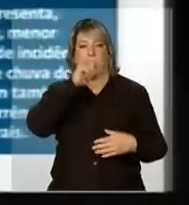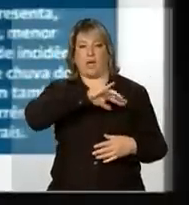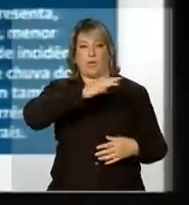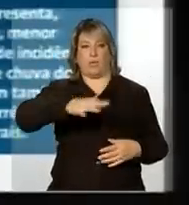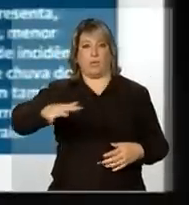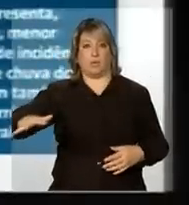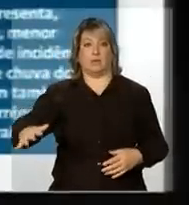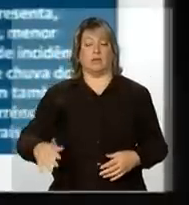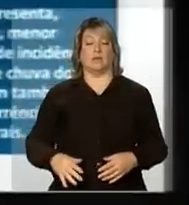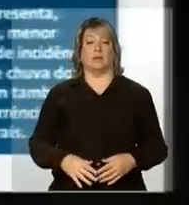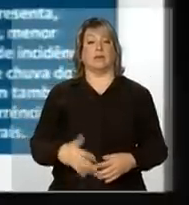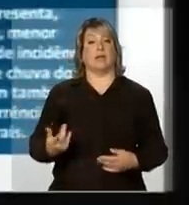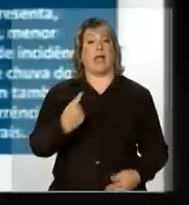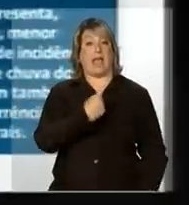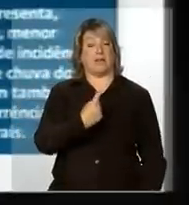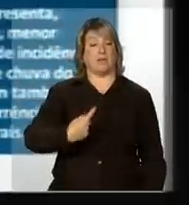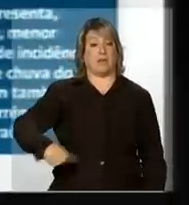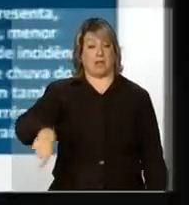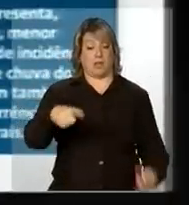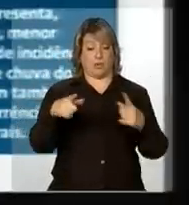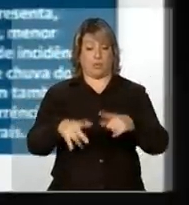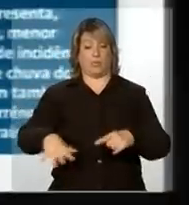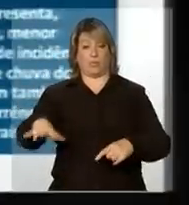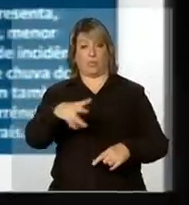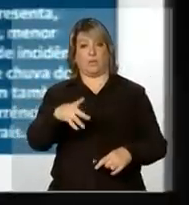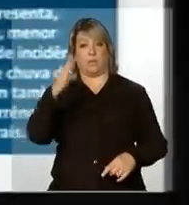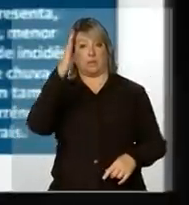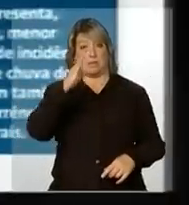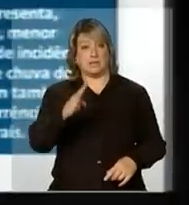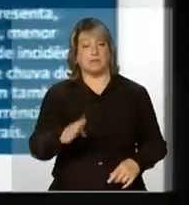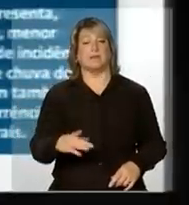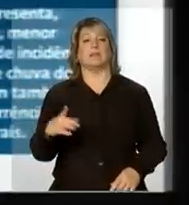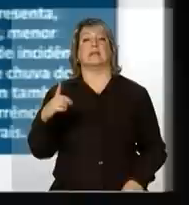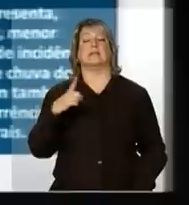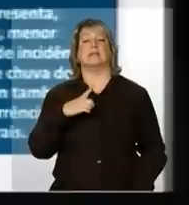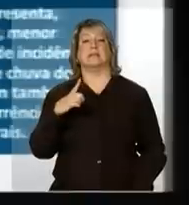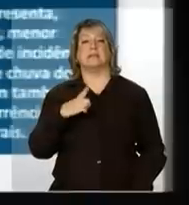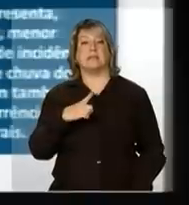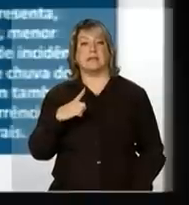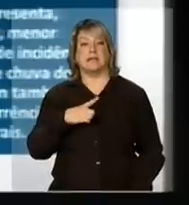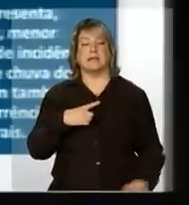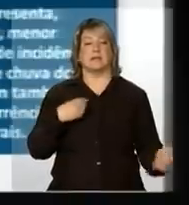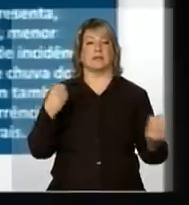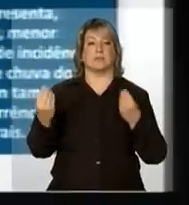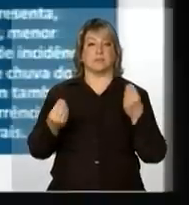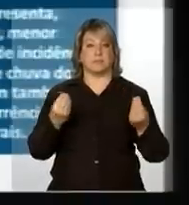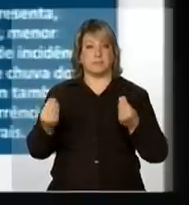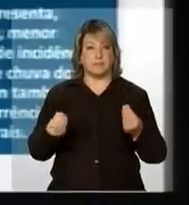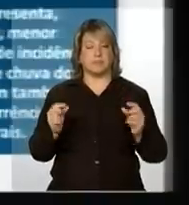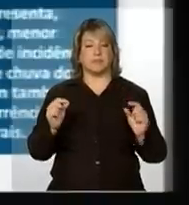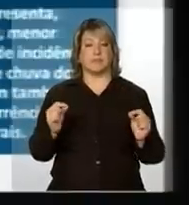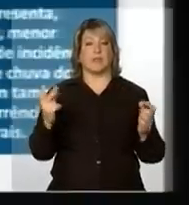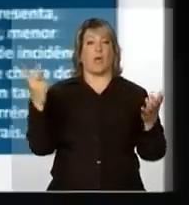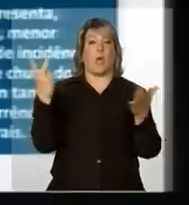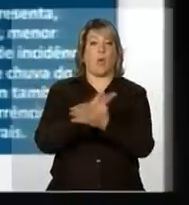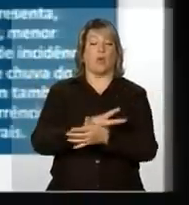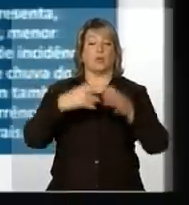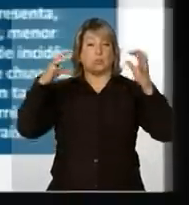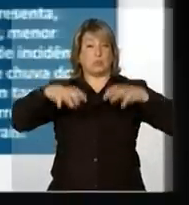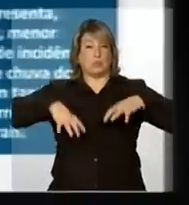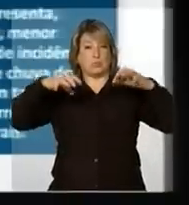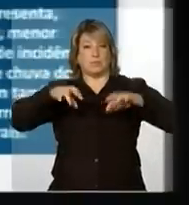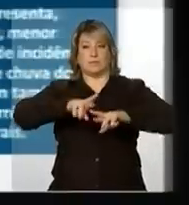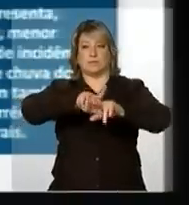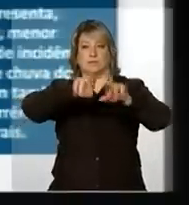cada uma dessas regiões no Brasil, elas têm uma característica, sob o ponto de vista de incidência de chuvas, diferente.